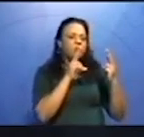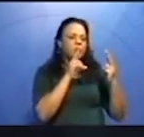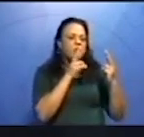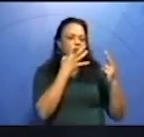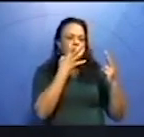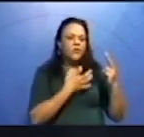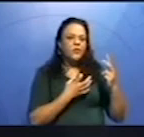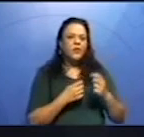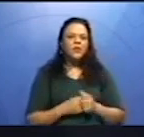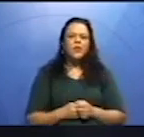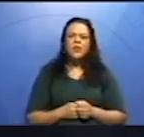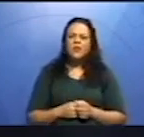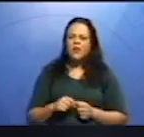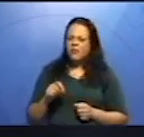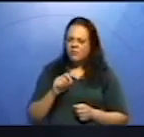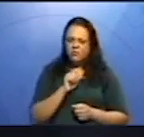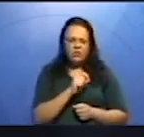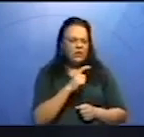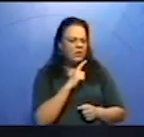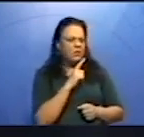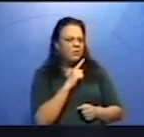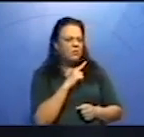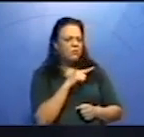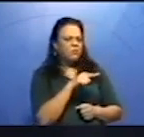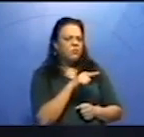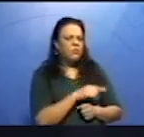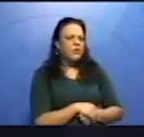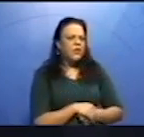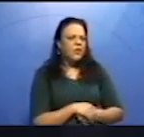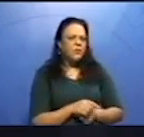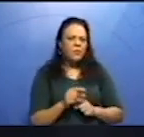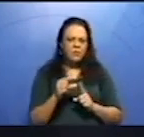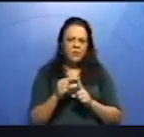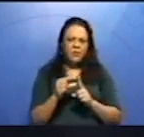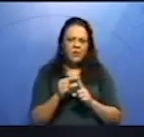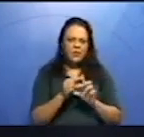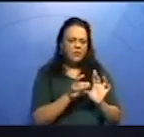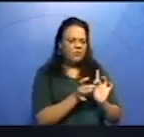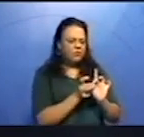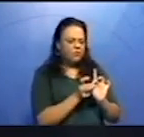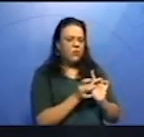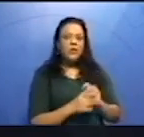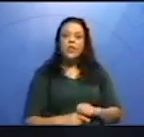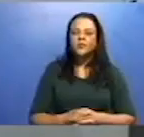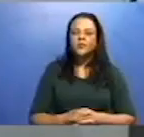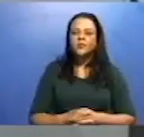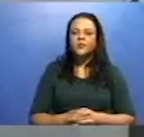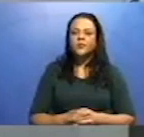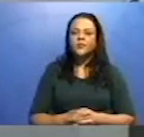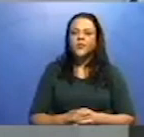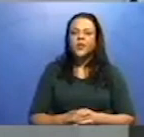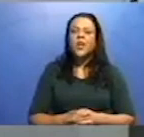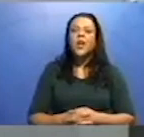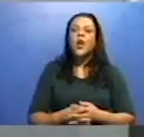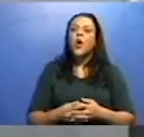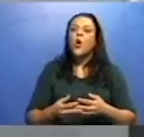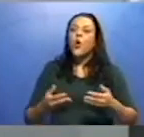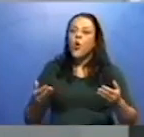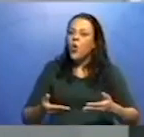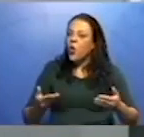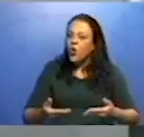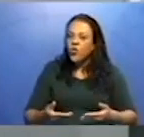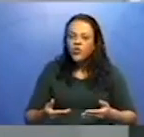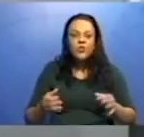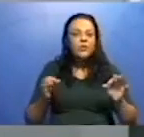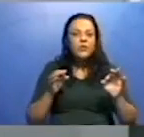fixo. Aqui eu tenho alguma conjunção? Não tenho. Ok? E por hoje é só. Acabamos